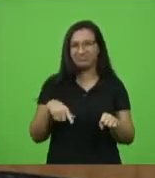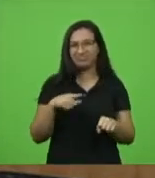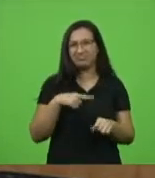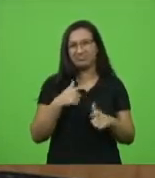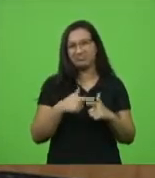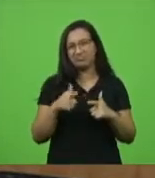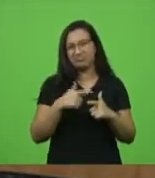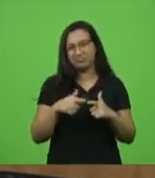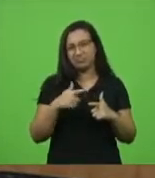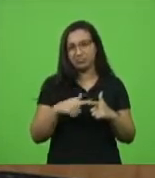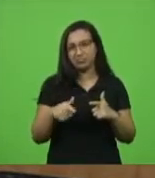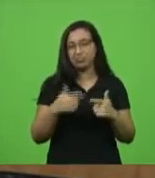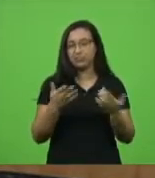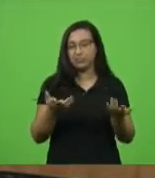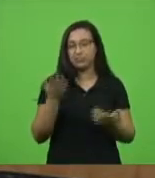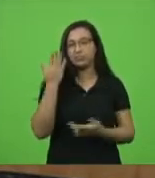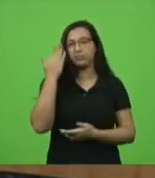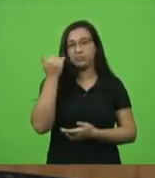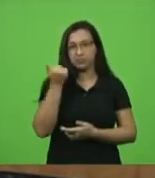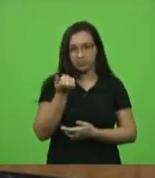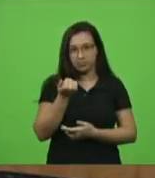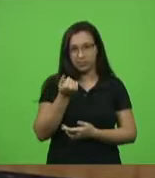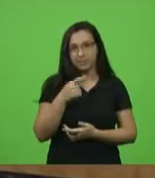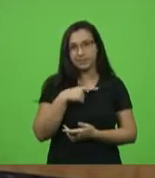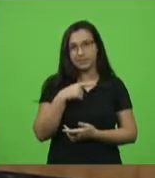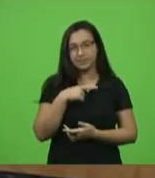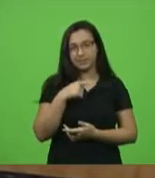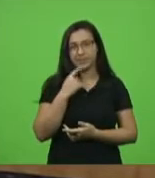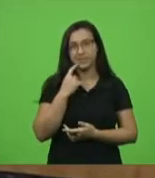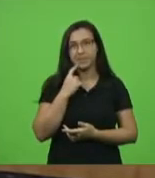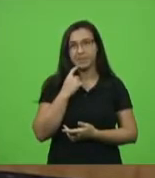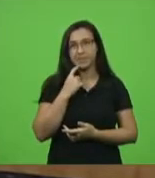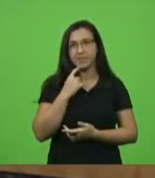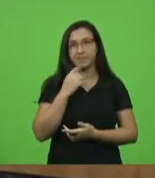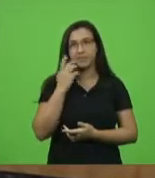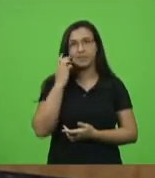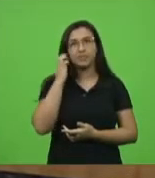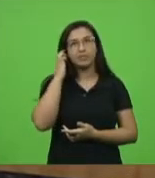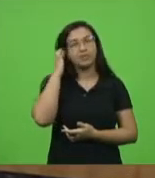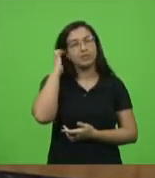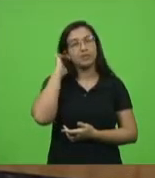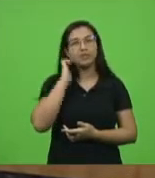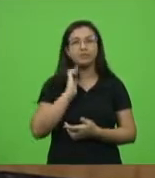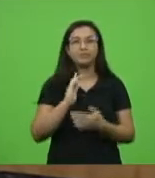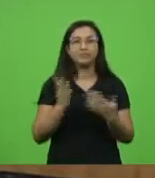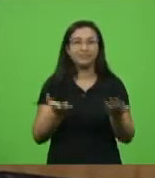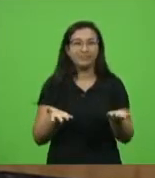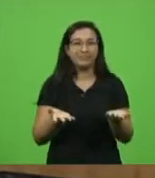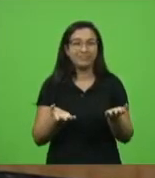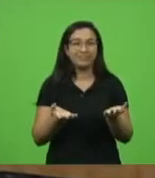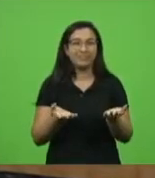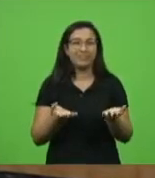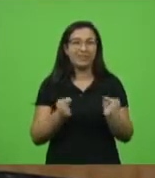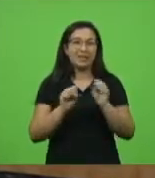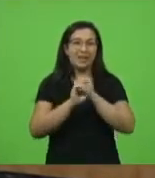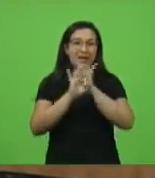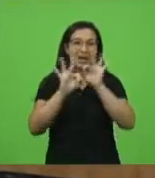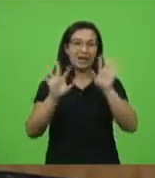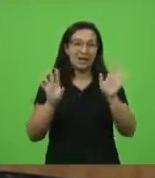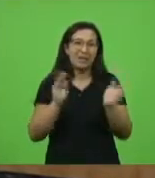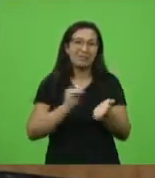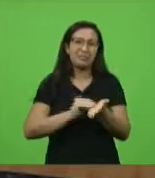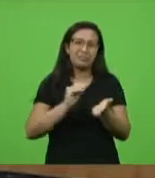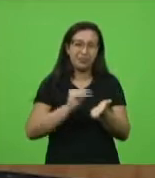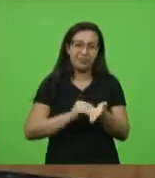O secretário reconhece que ele está deixando a desejar do ponto de vista da transparência e